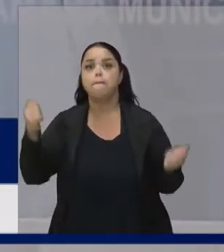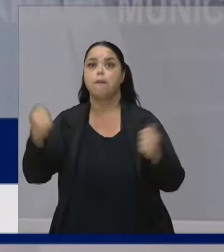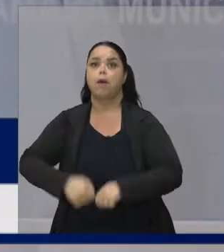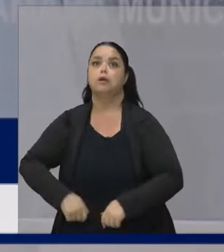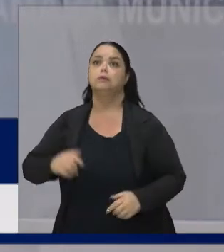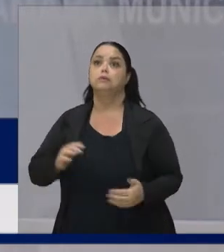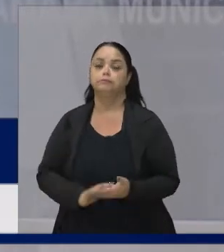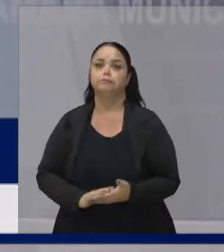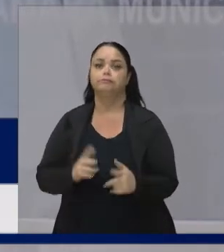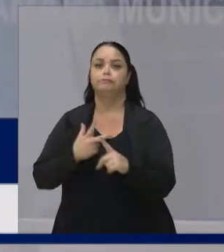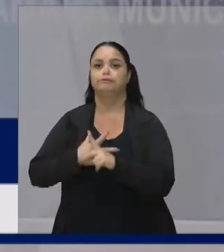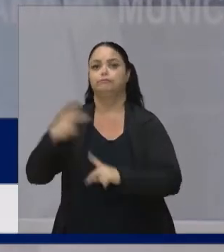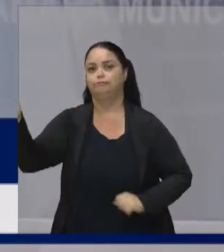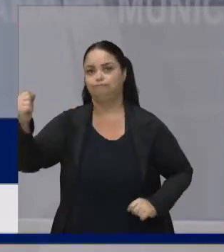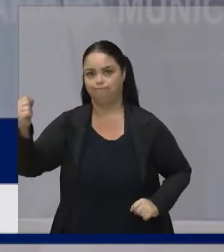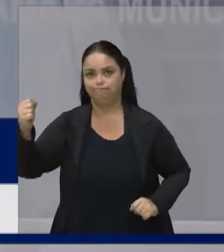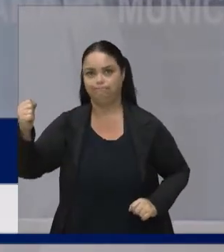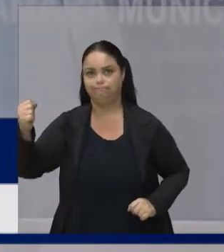certeza Você venceu isso